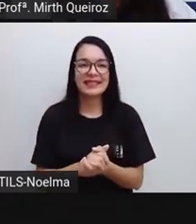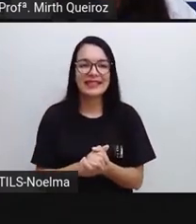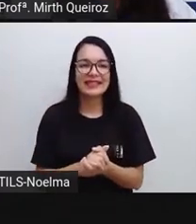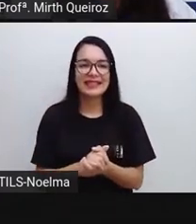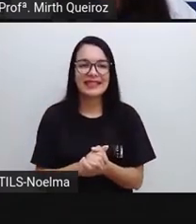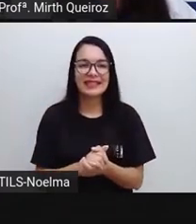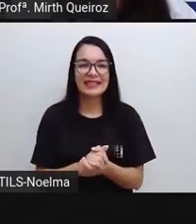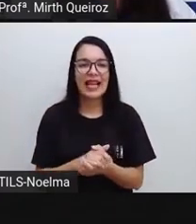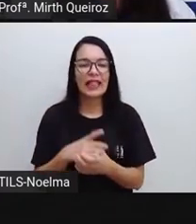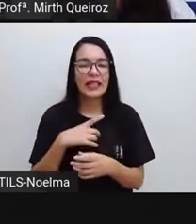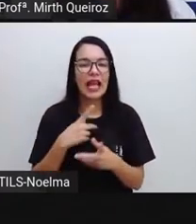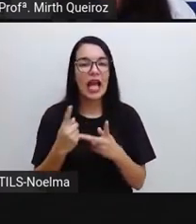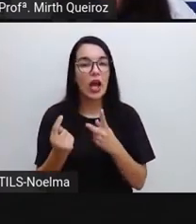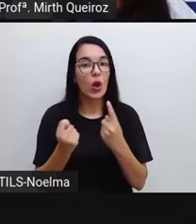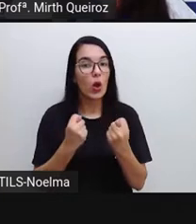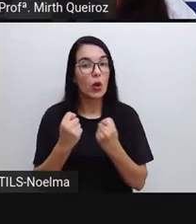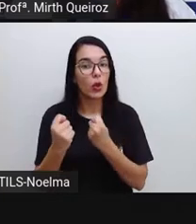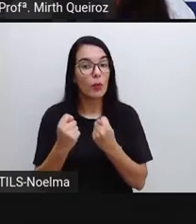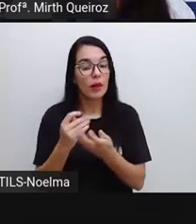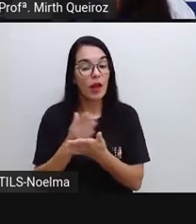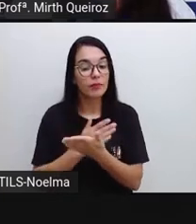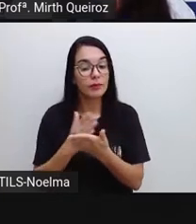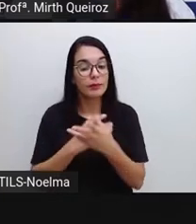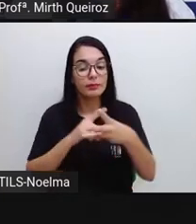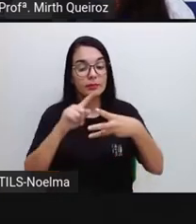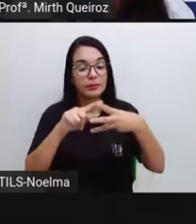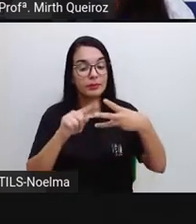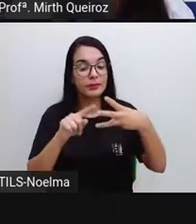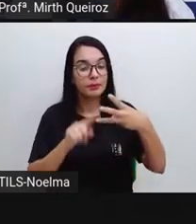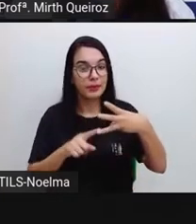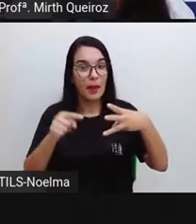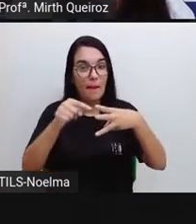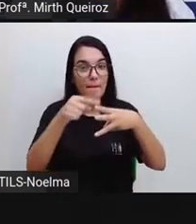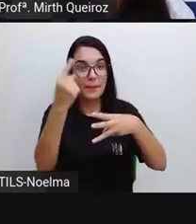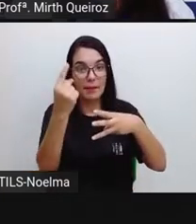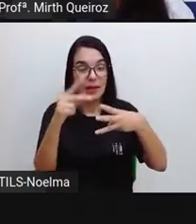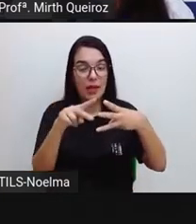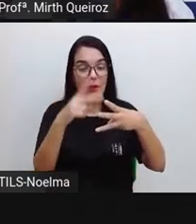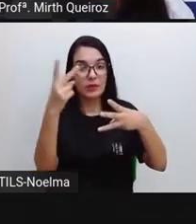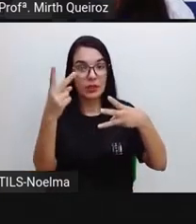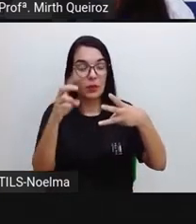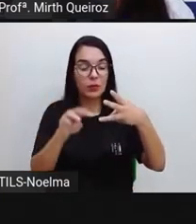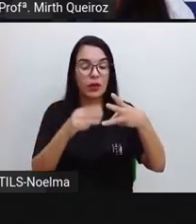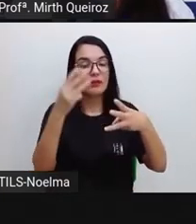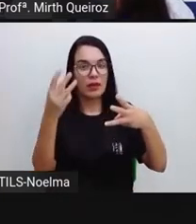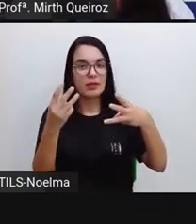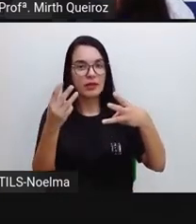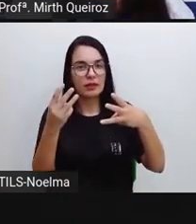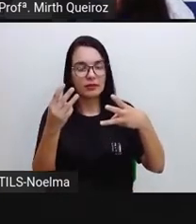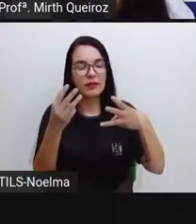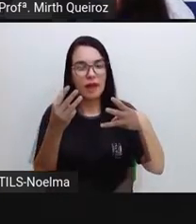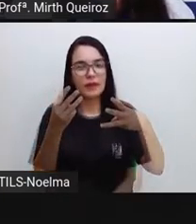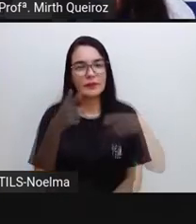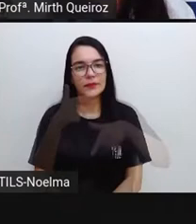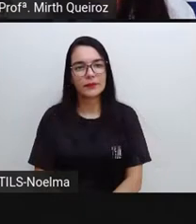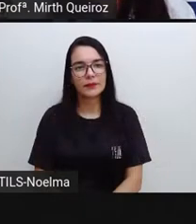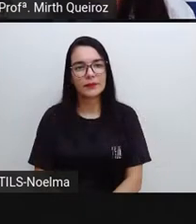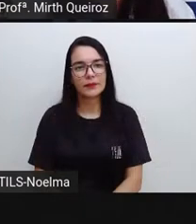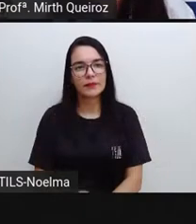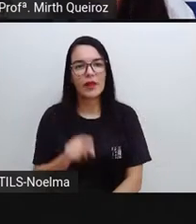essa economia vai ser dividida dentro desses três setores, que são os três tipos de atividades econômicas, né?